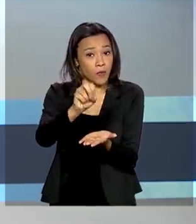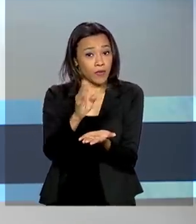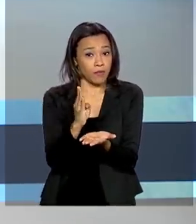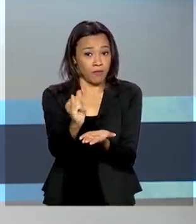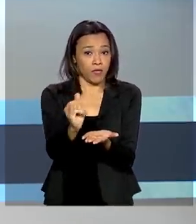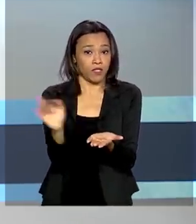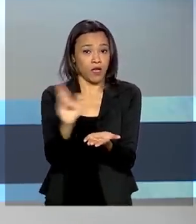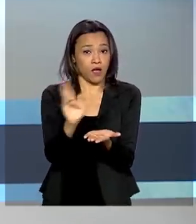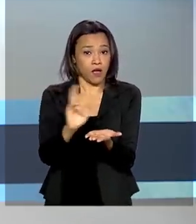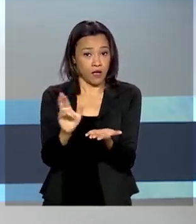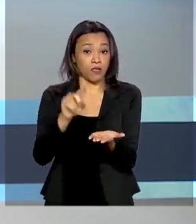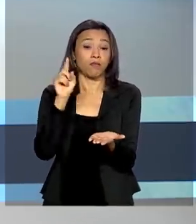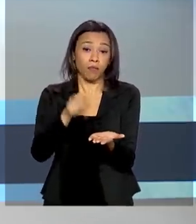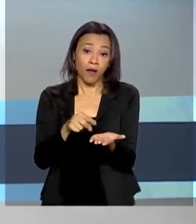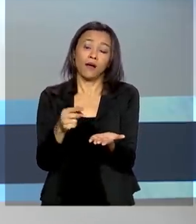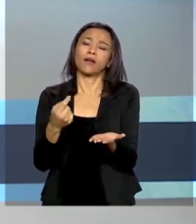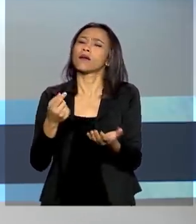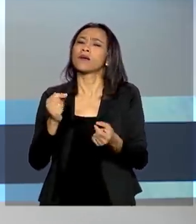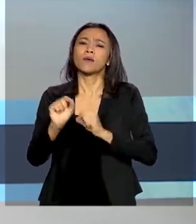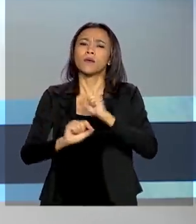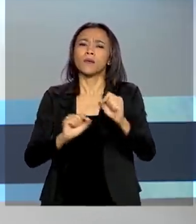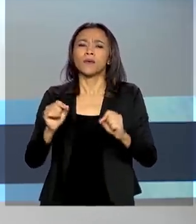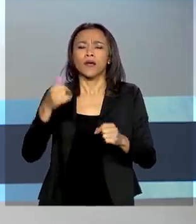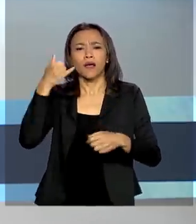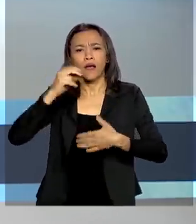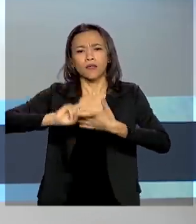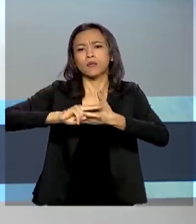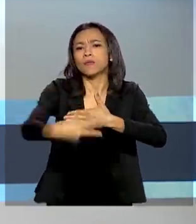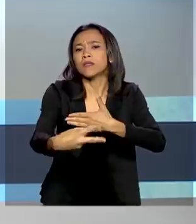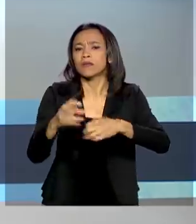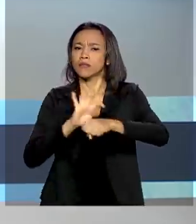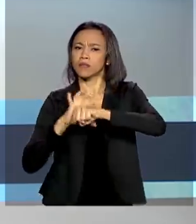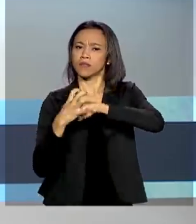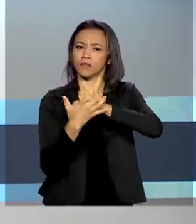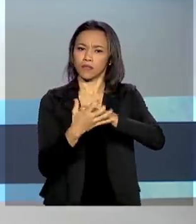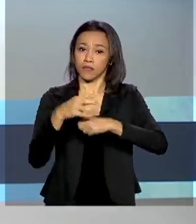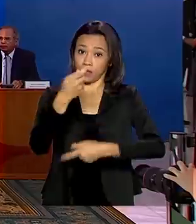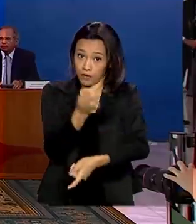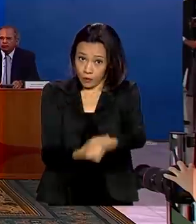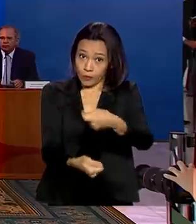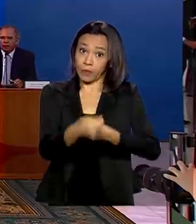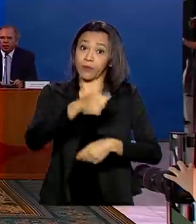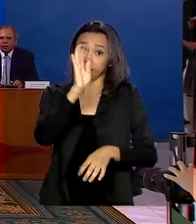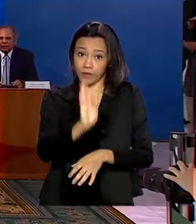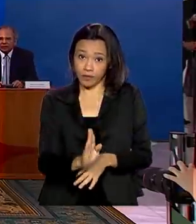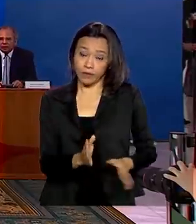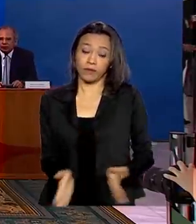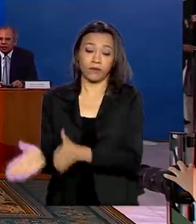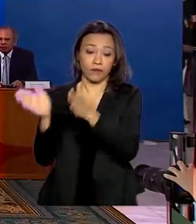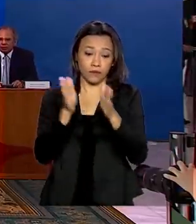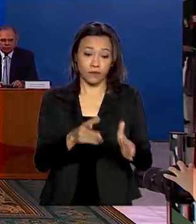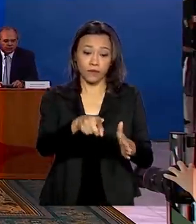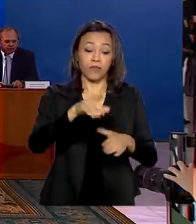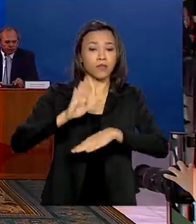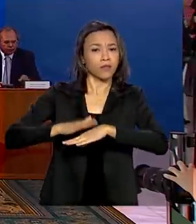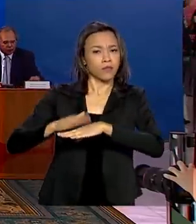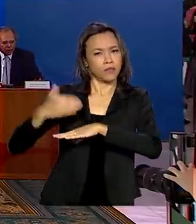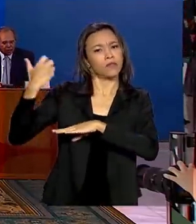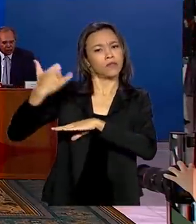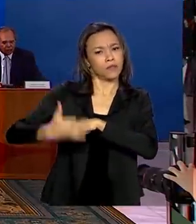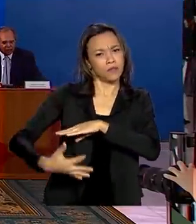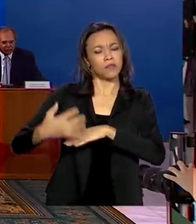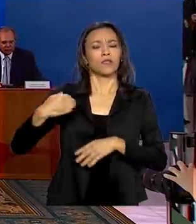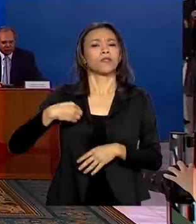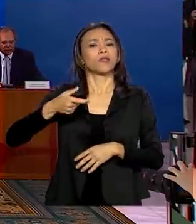medidas de combate aos efeitos do novo coronavírus na economia brasileira. De acordo com o ministro da Economia, já